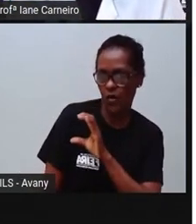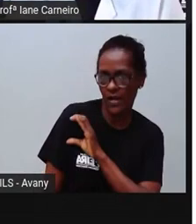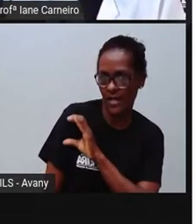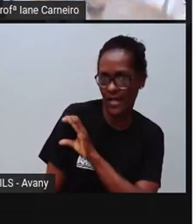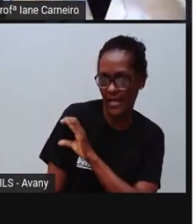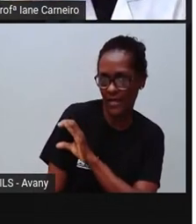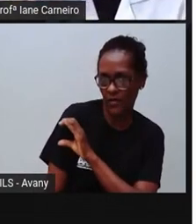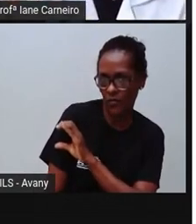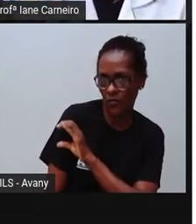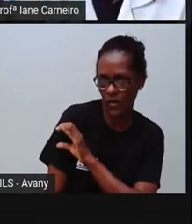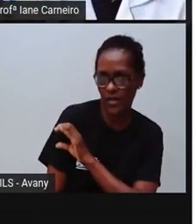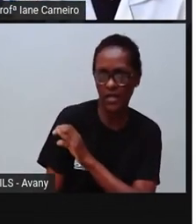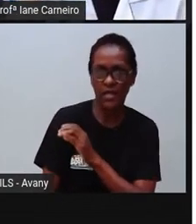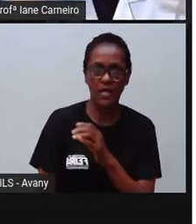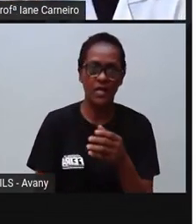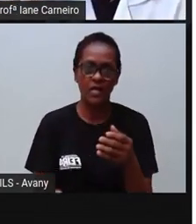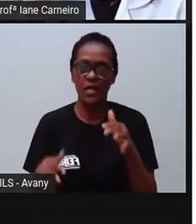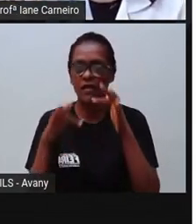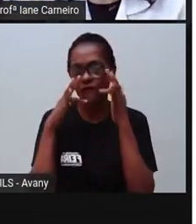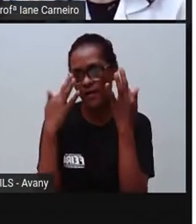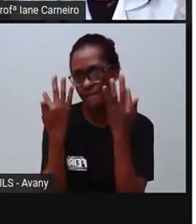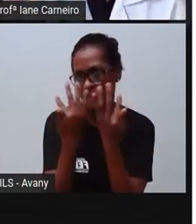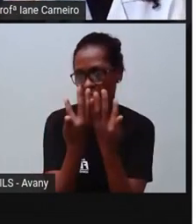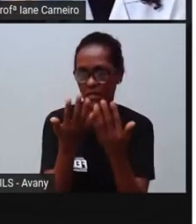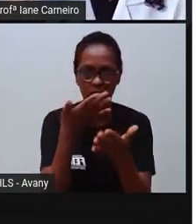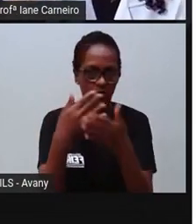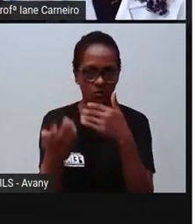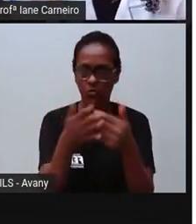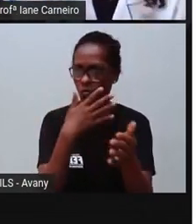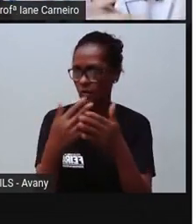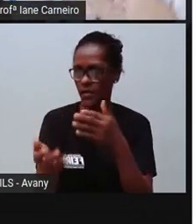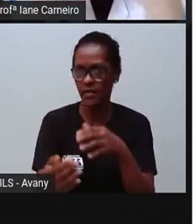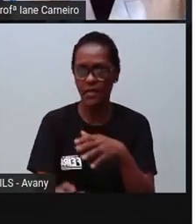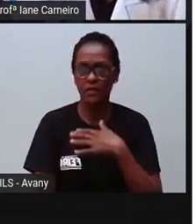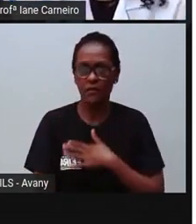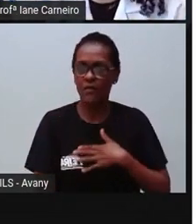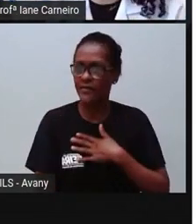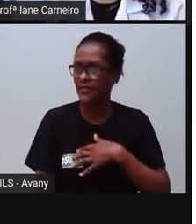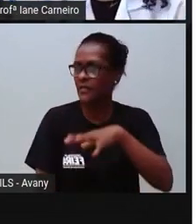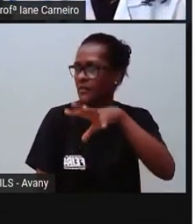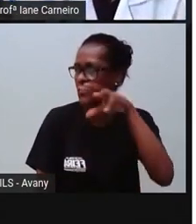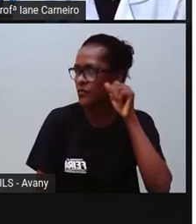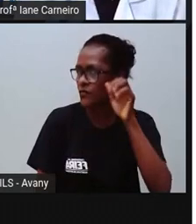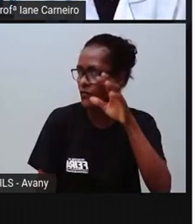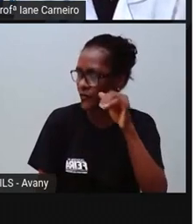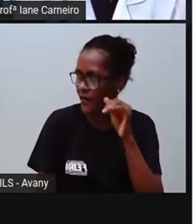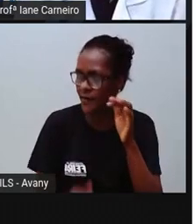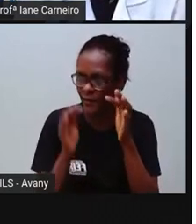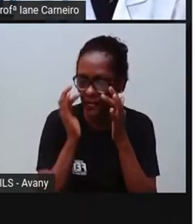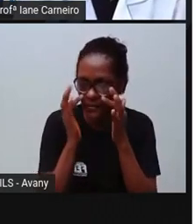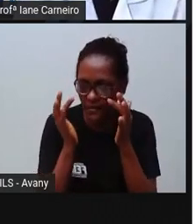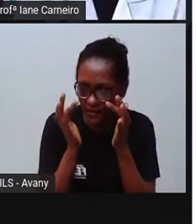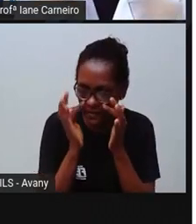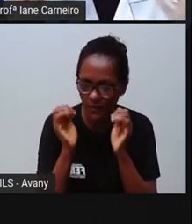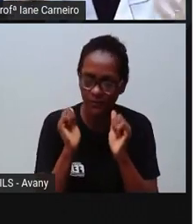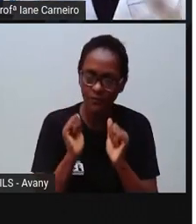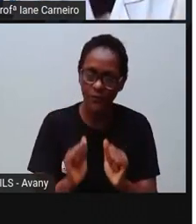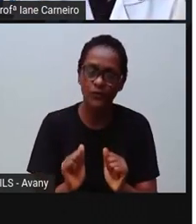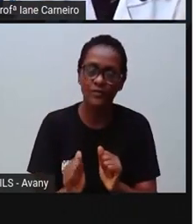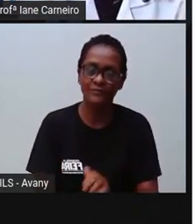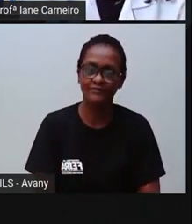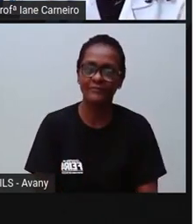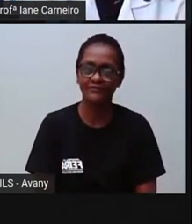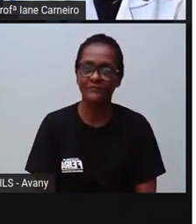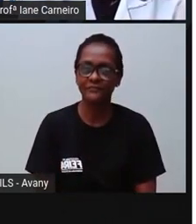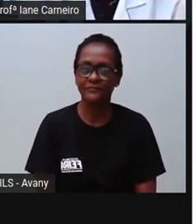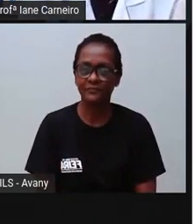o papai. Com alguém da sua família, né? Que você confie, que te ouve direitinho. Então, você pode conversar com elas, tá certo? E elas